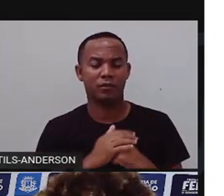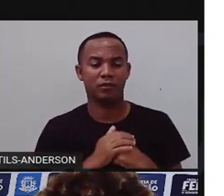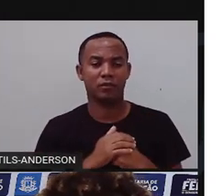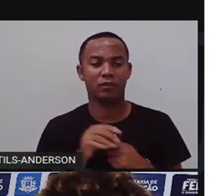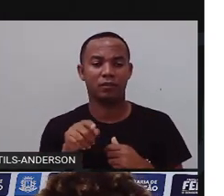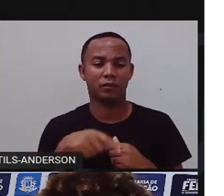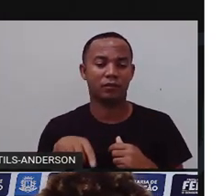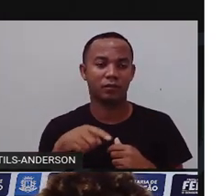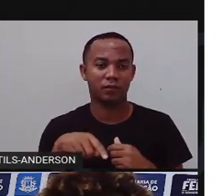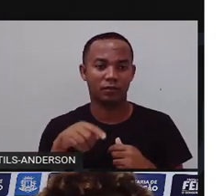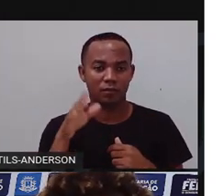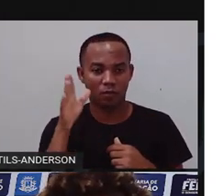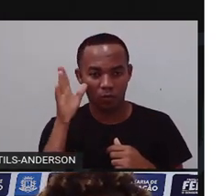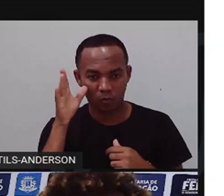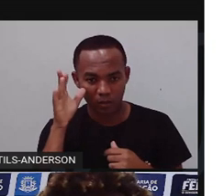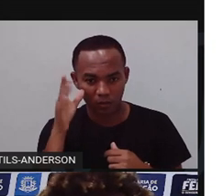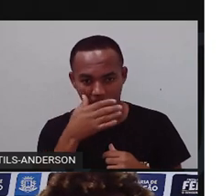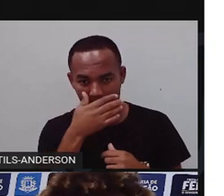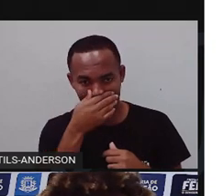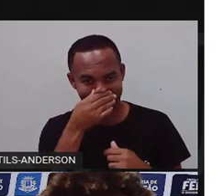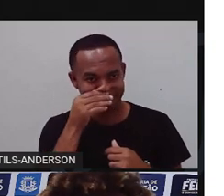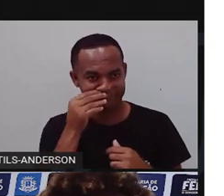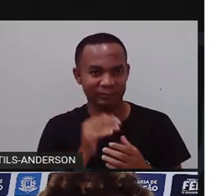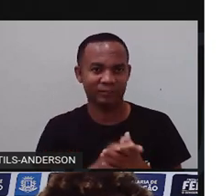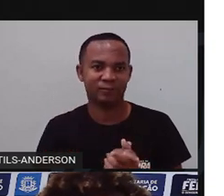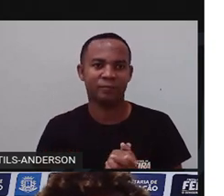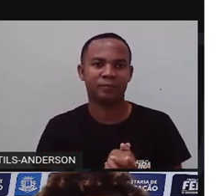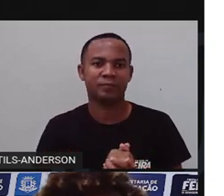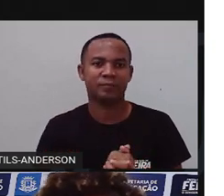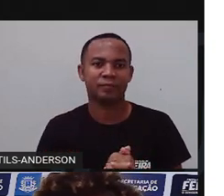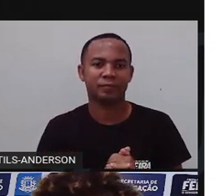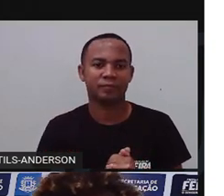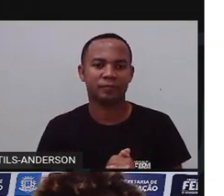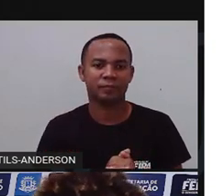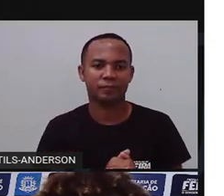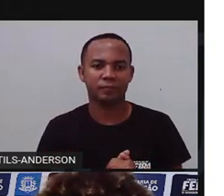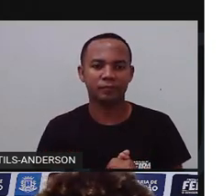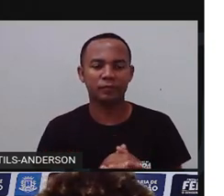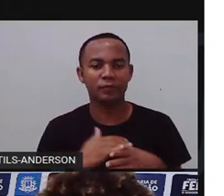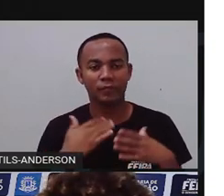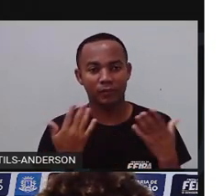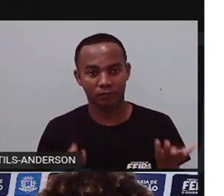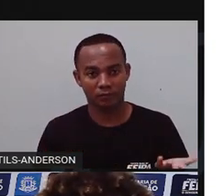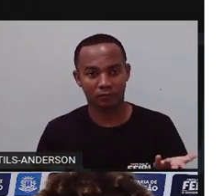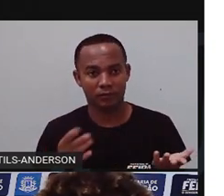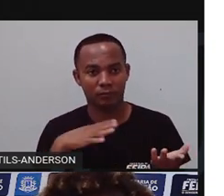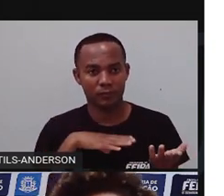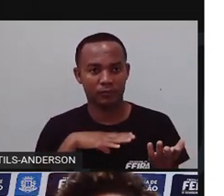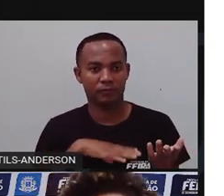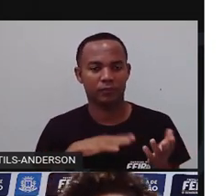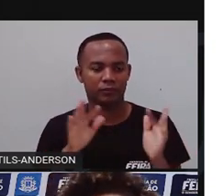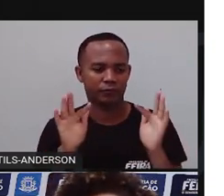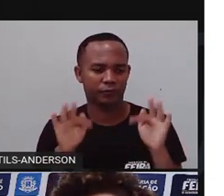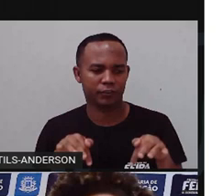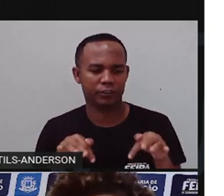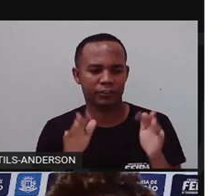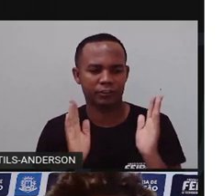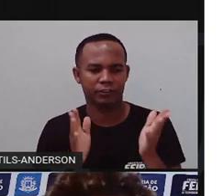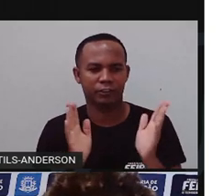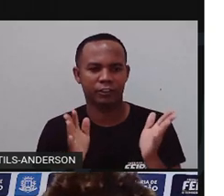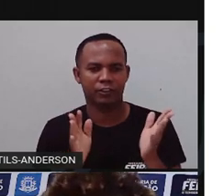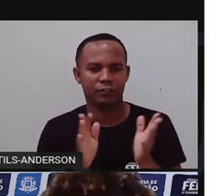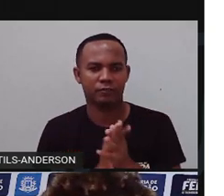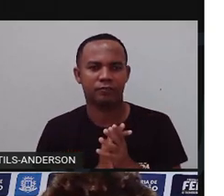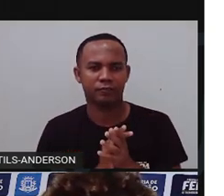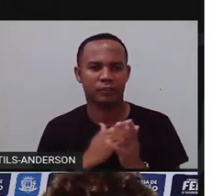vocês. Vamos lá, então? Vamos lá. Bom, nossa aula de linguagem fica por aqui, né, eu espero que